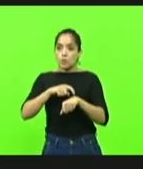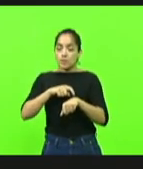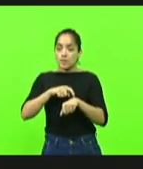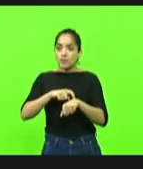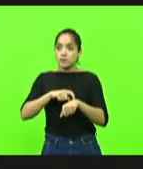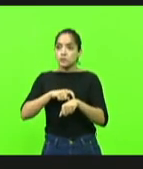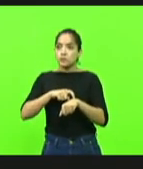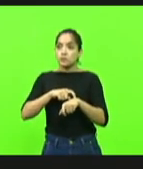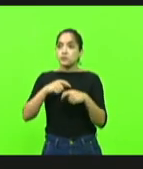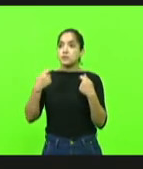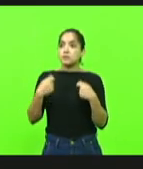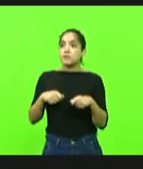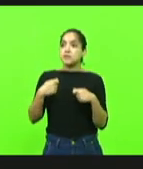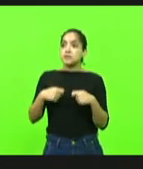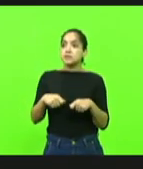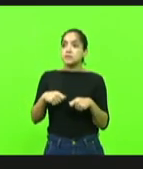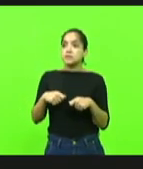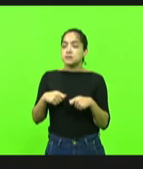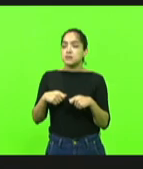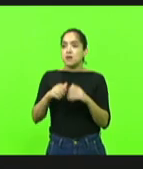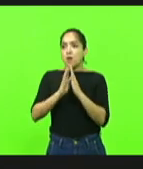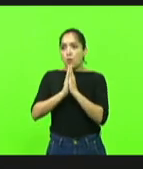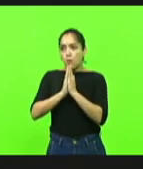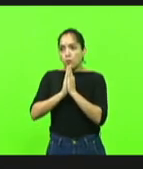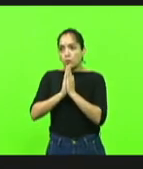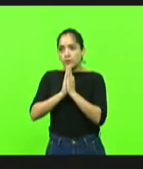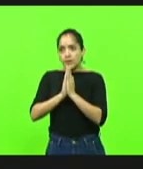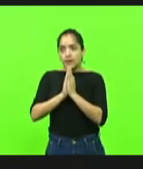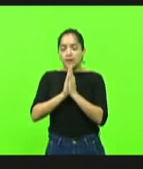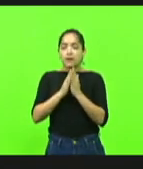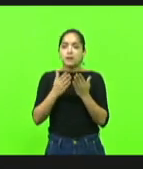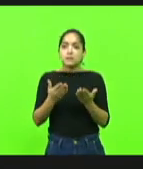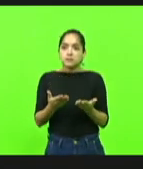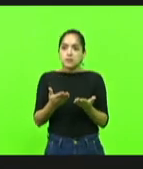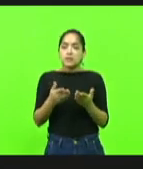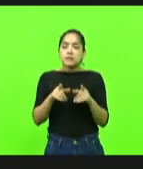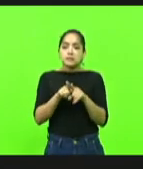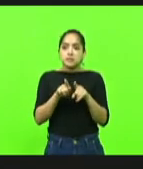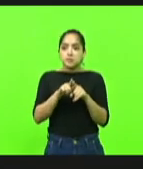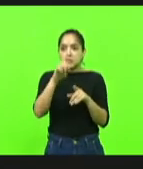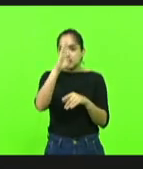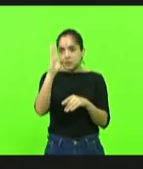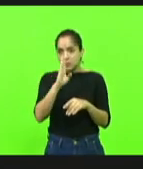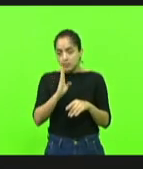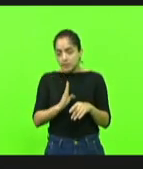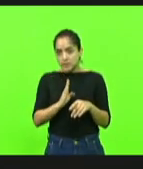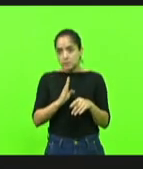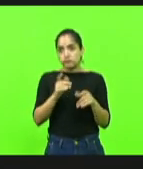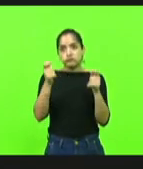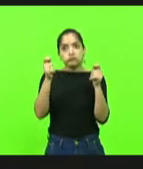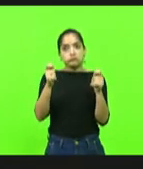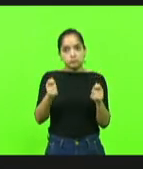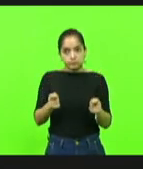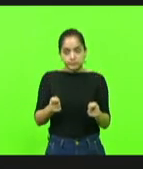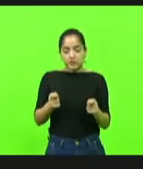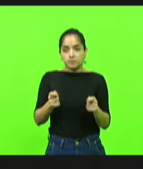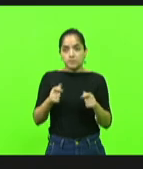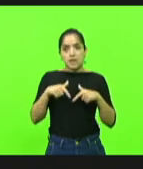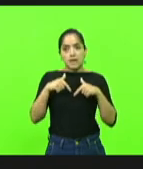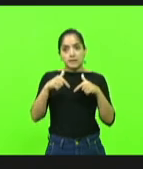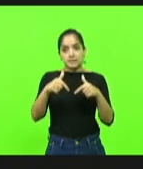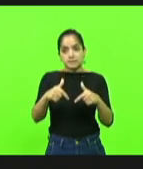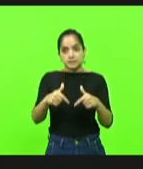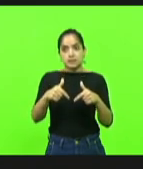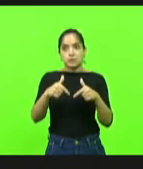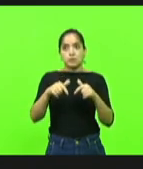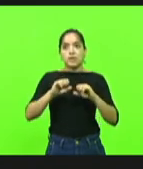estar em oração, estar, claro, orando pelo nosso Brasil, mas estar também firme na ação. Na ação na